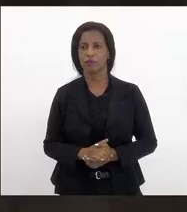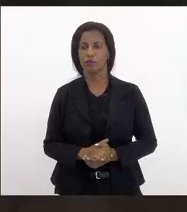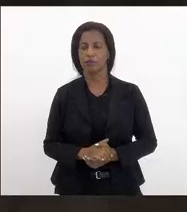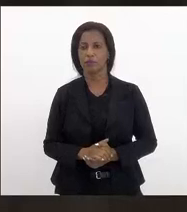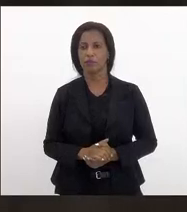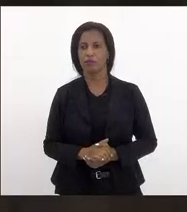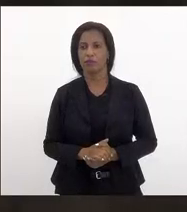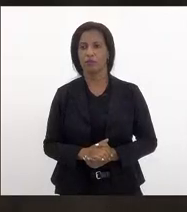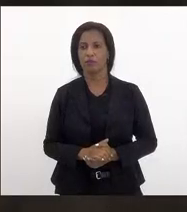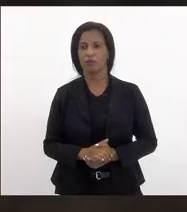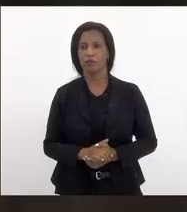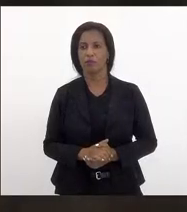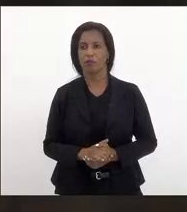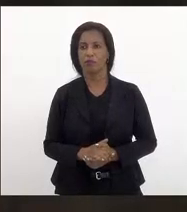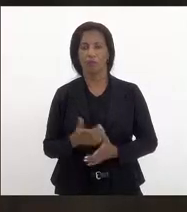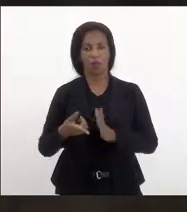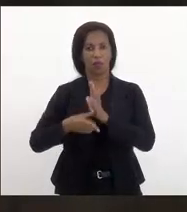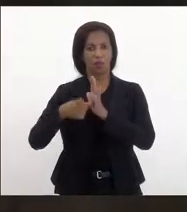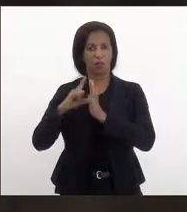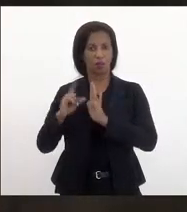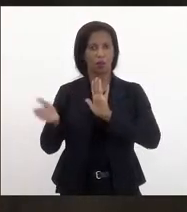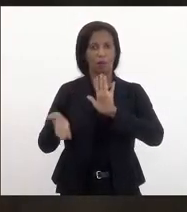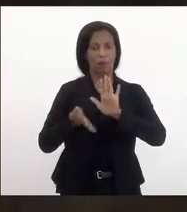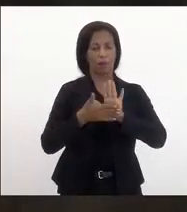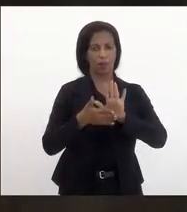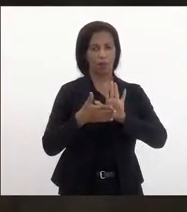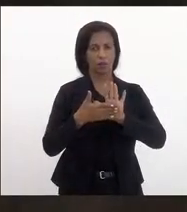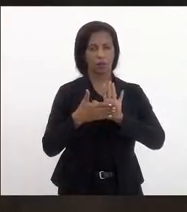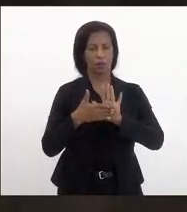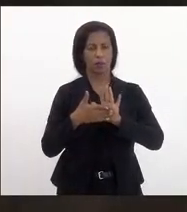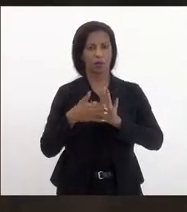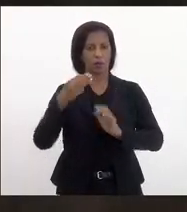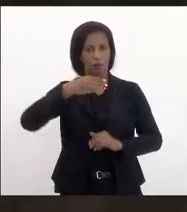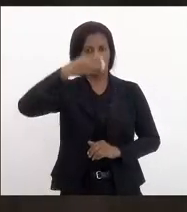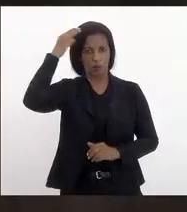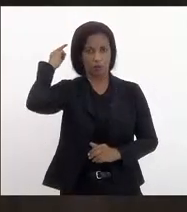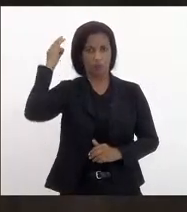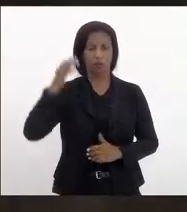Eu, vendo anteriormente o parecer do deputado Márcio Pacheco,